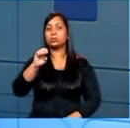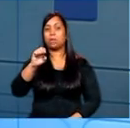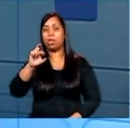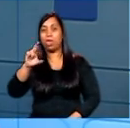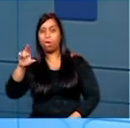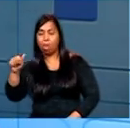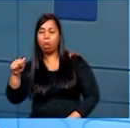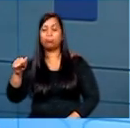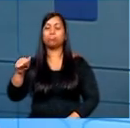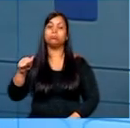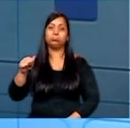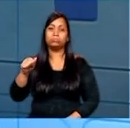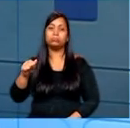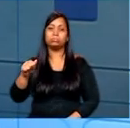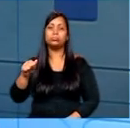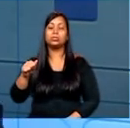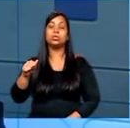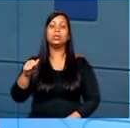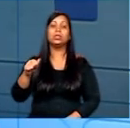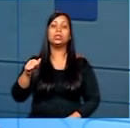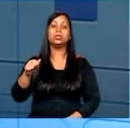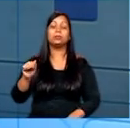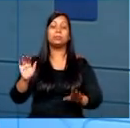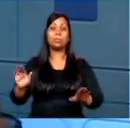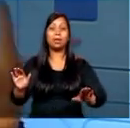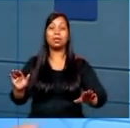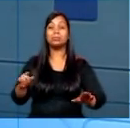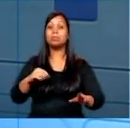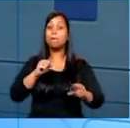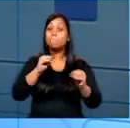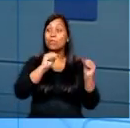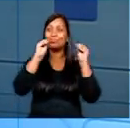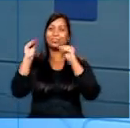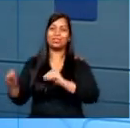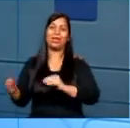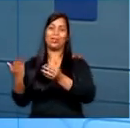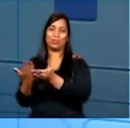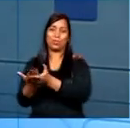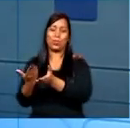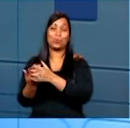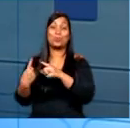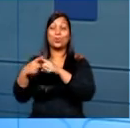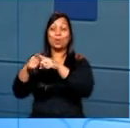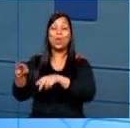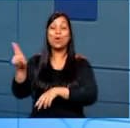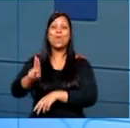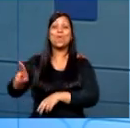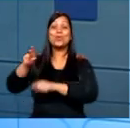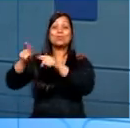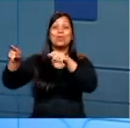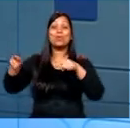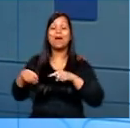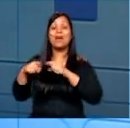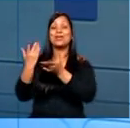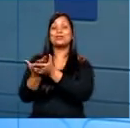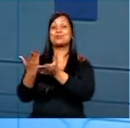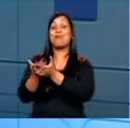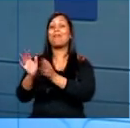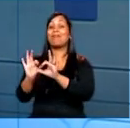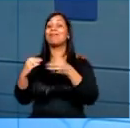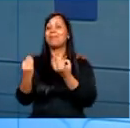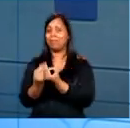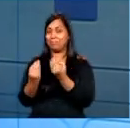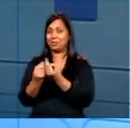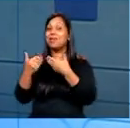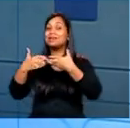que daí ficava no Solo Sagrado, só que a gente teve que mudar de escola, porque a gente usa o espaço da escola da família, que abre aos fins